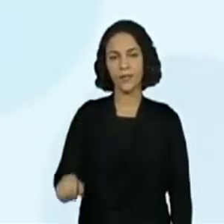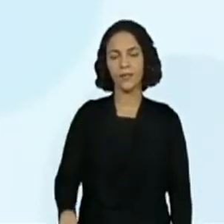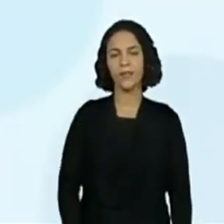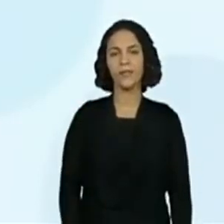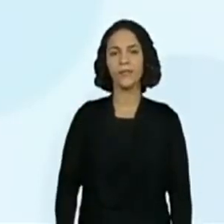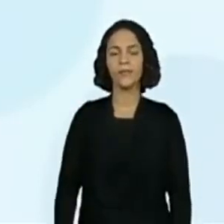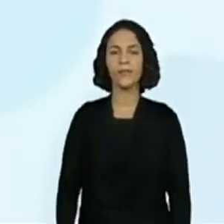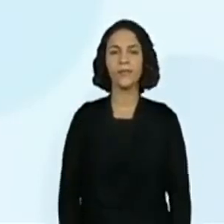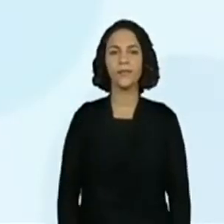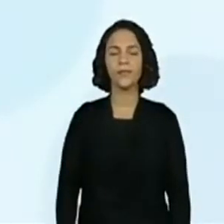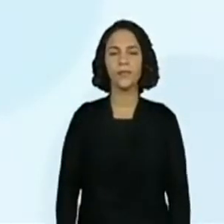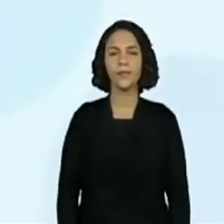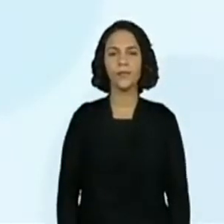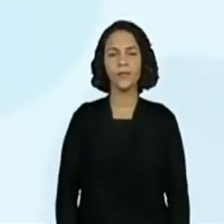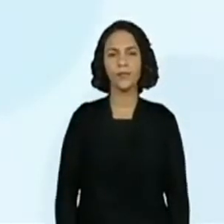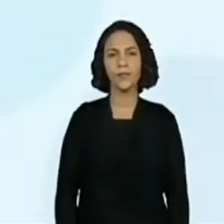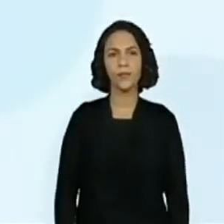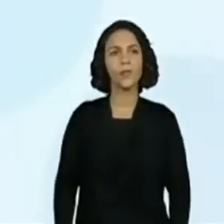Último verso.